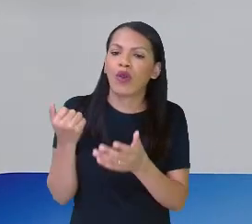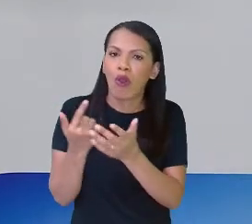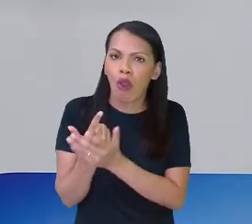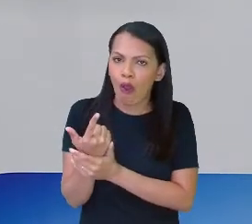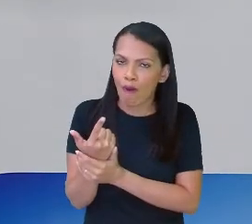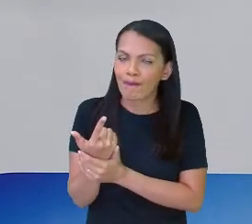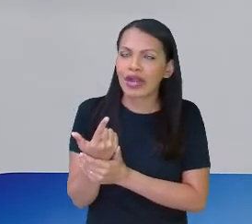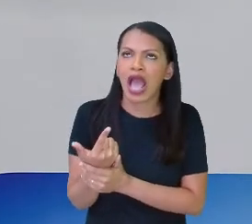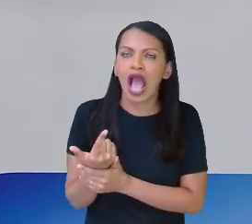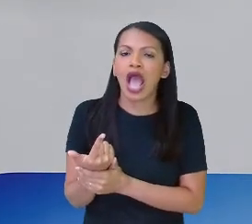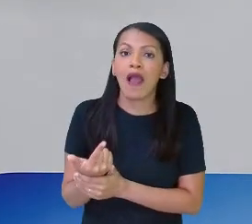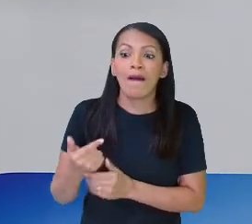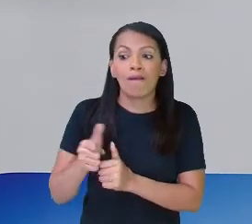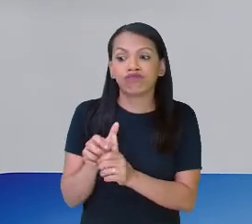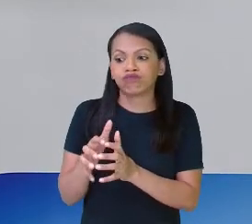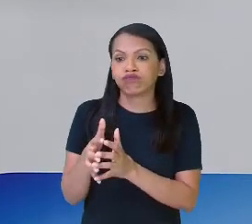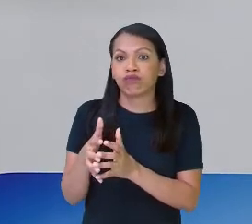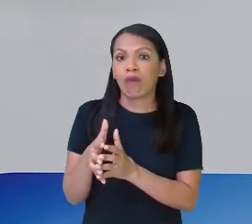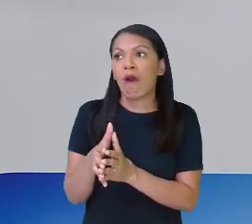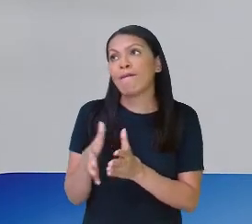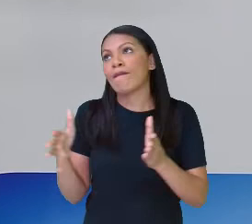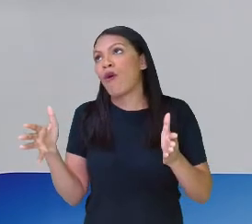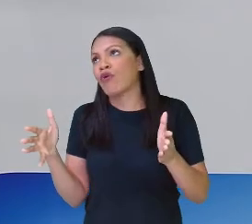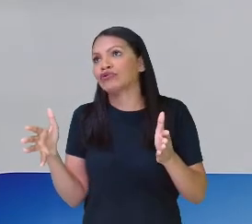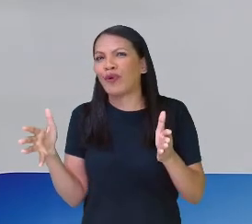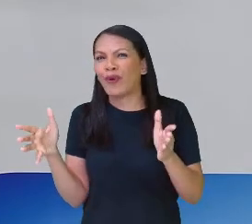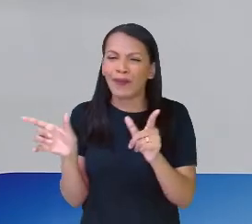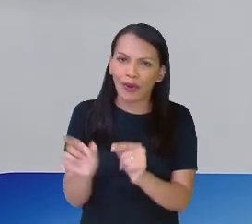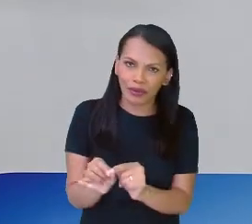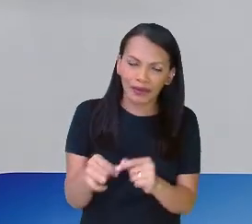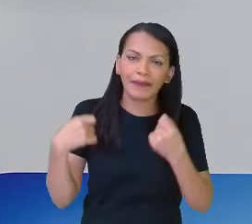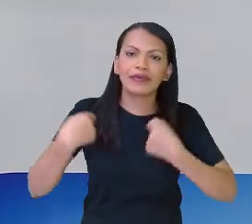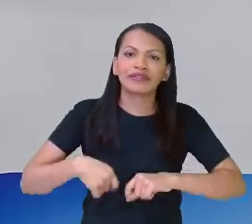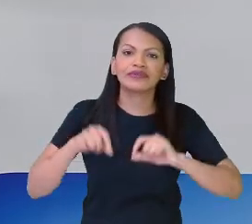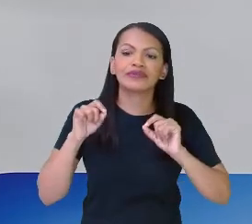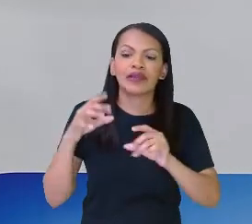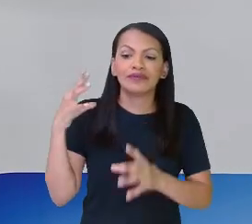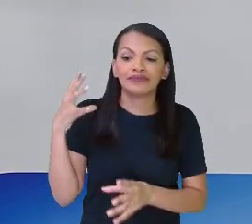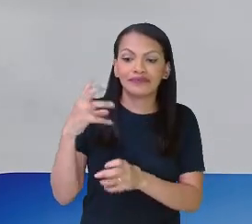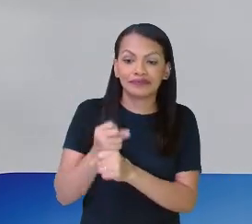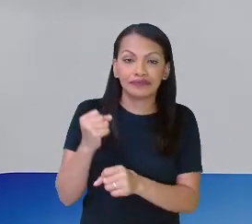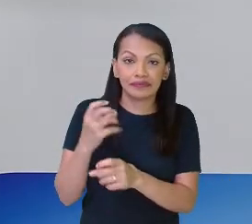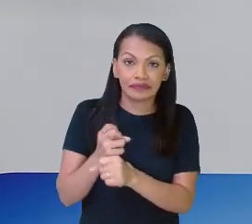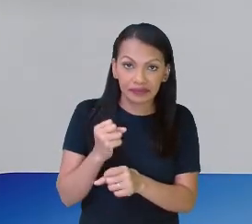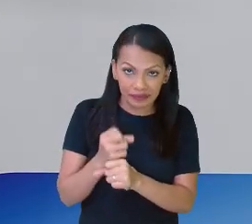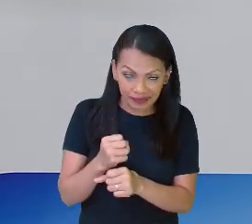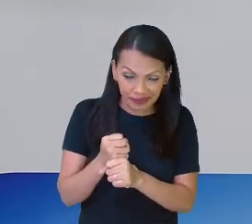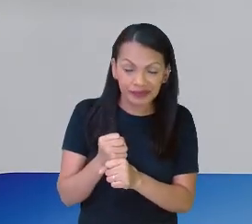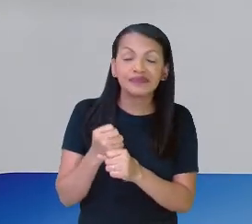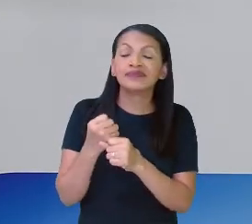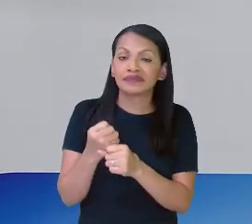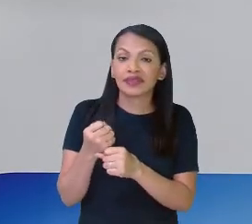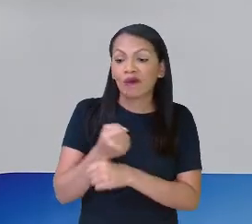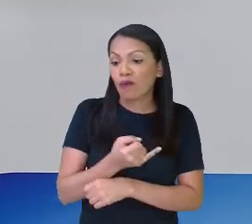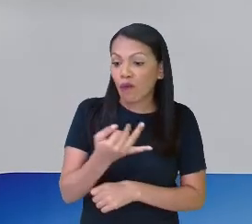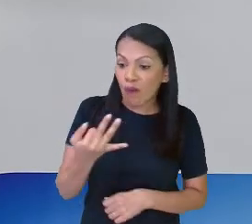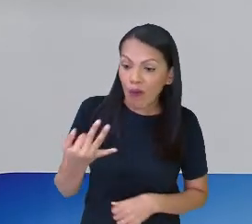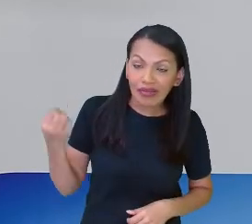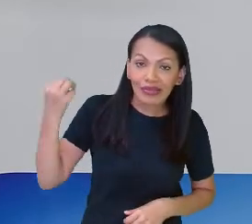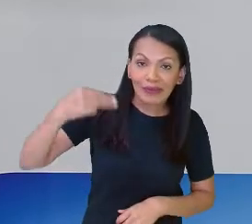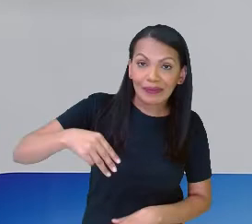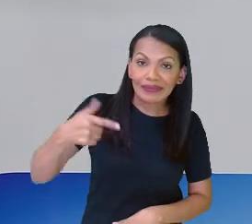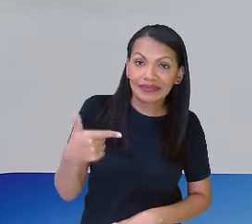cerâmica de menos e ficar faltando novamente, a pessoa precisa o quê? Calcular aquela área. Quantos metros